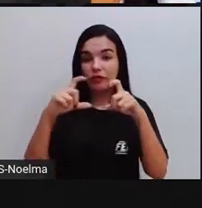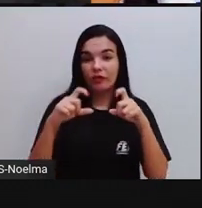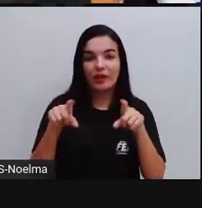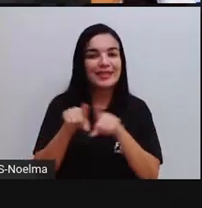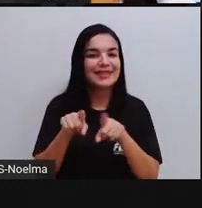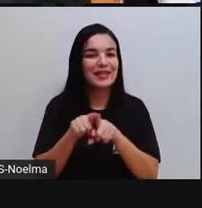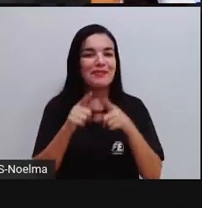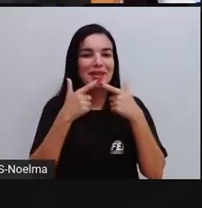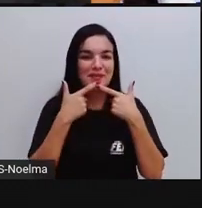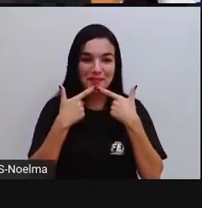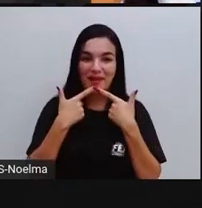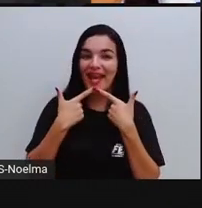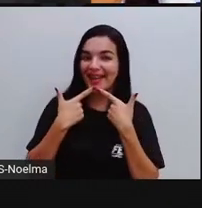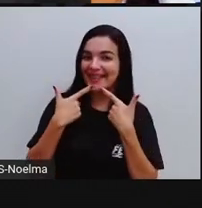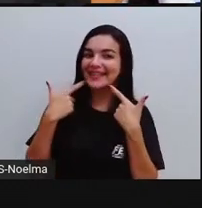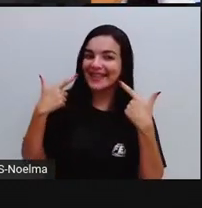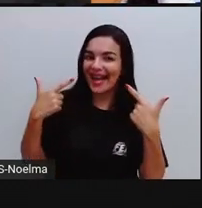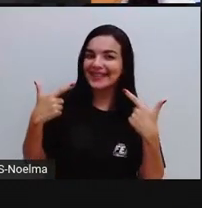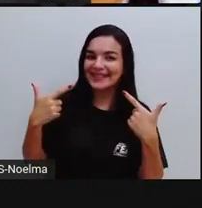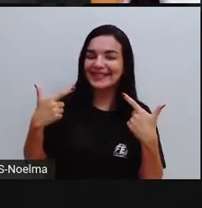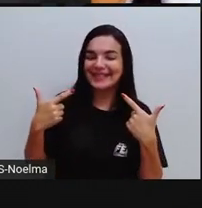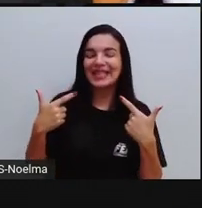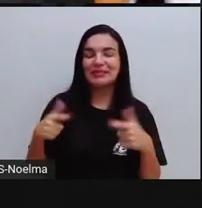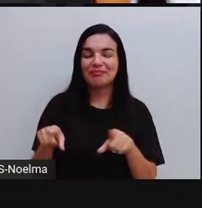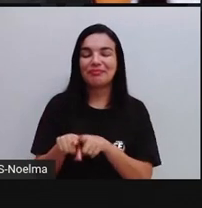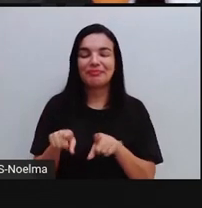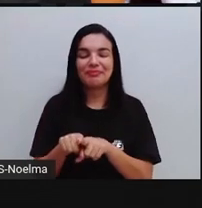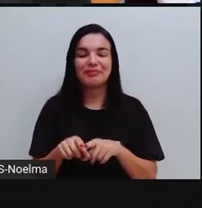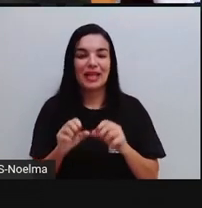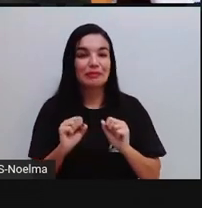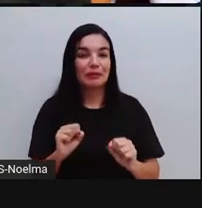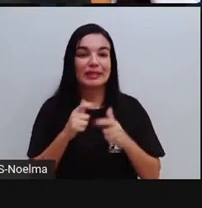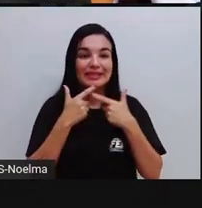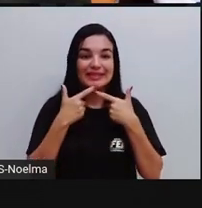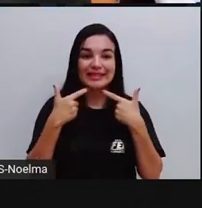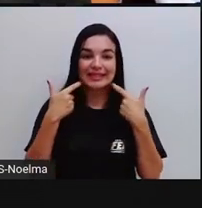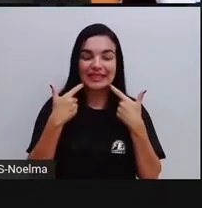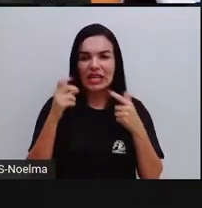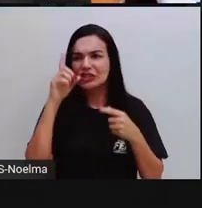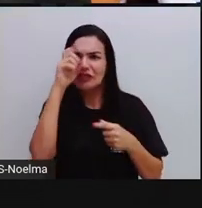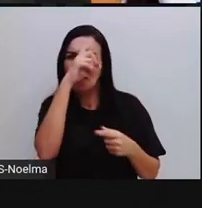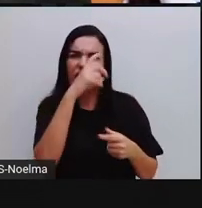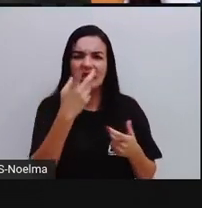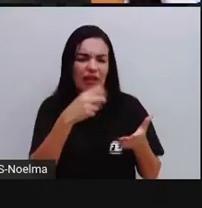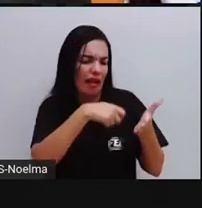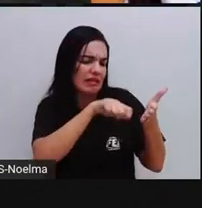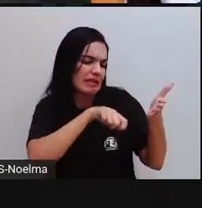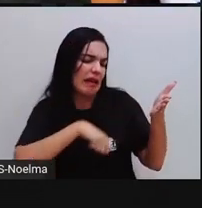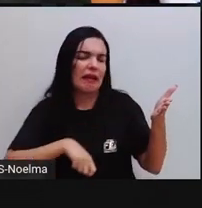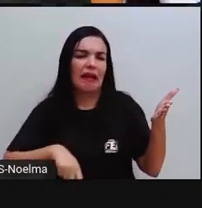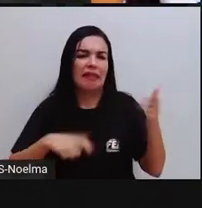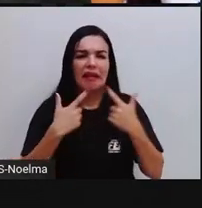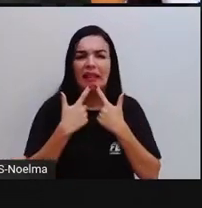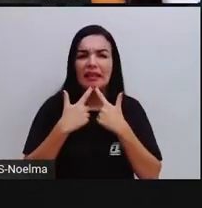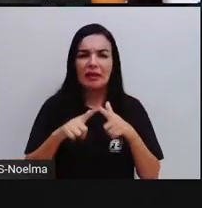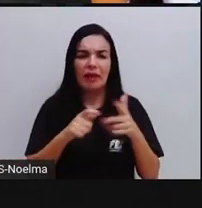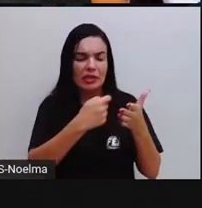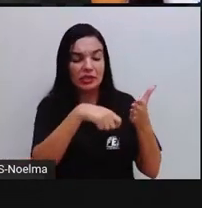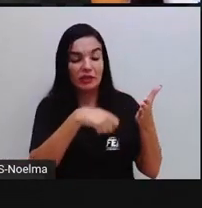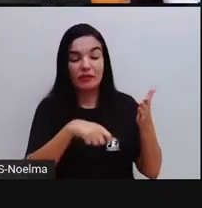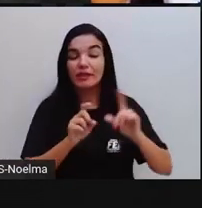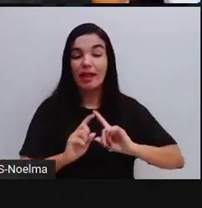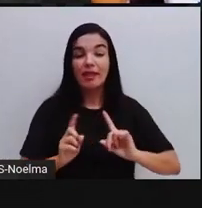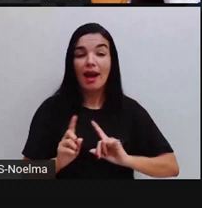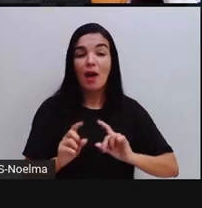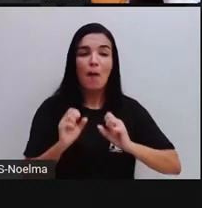se pode construir um anúncio publicitário com a linguagem mais reviscada, né, mais difícil, até porque vai depender de quem